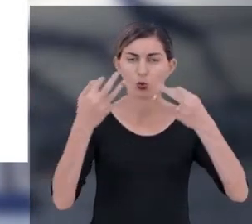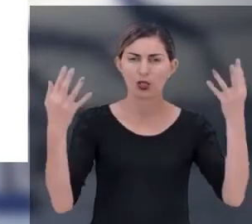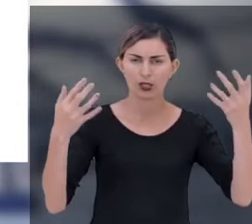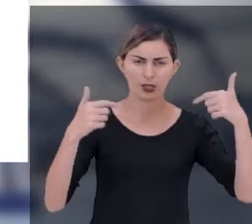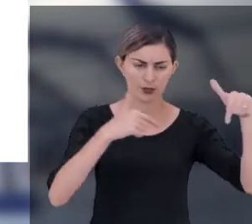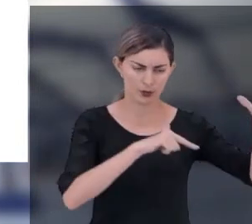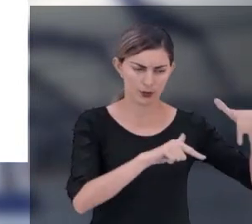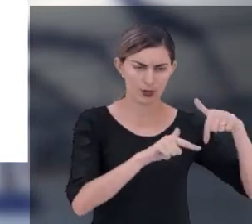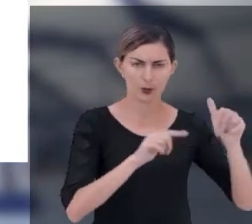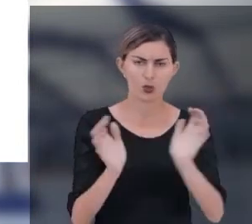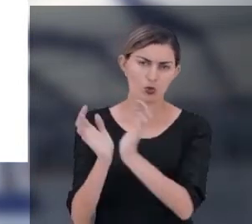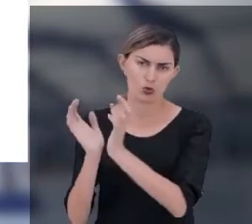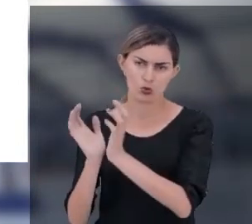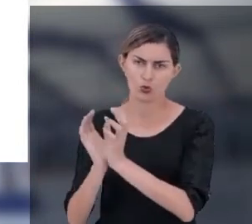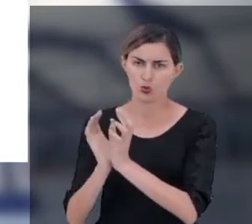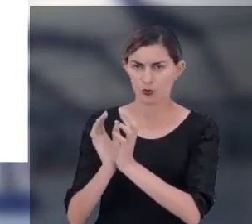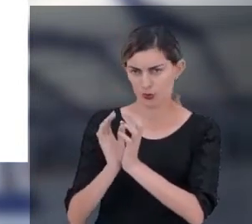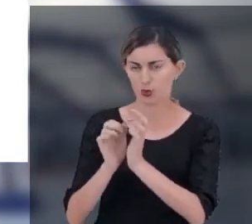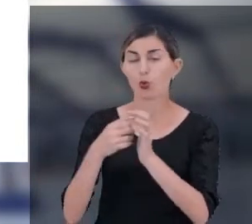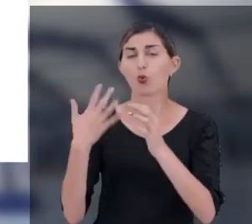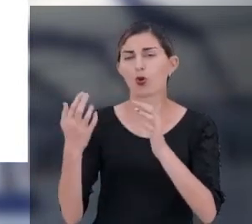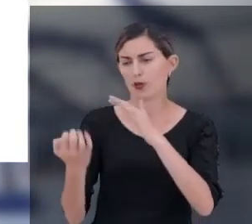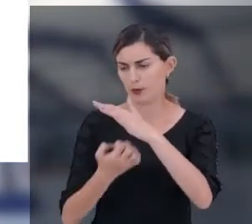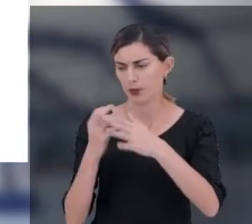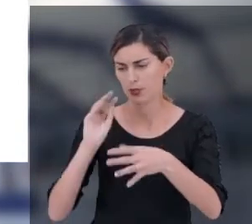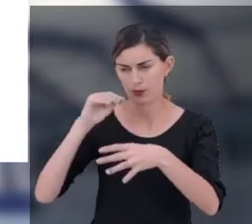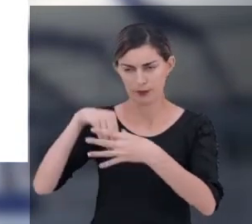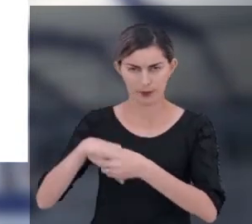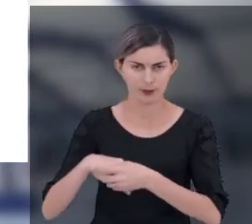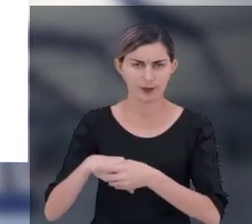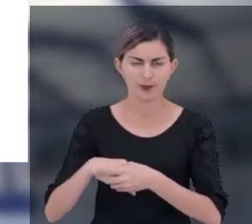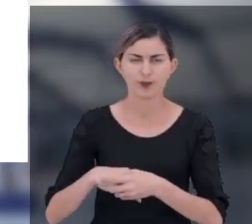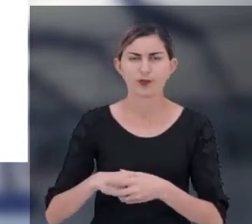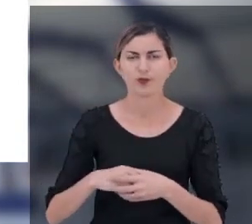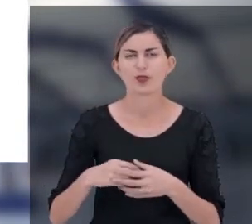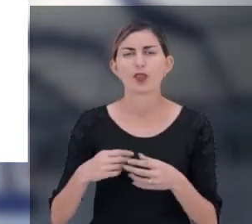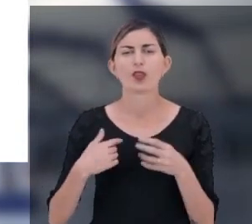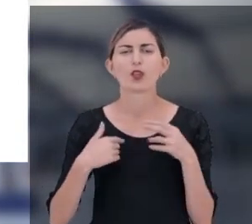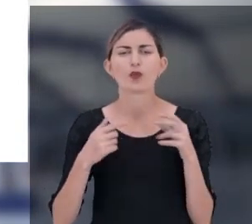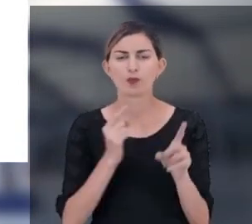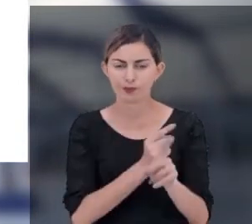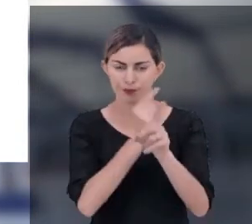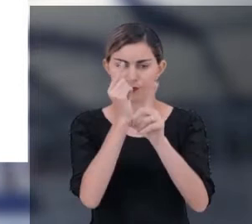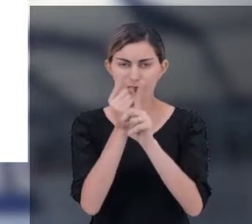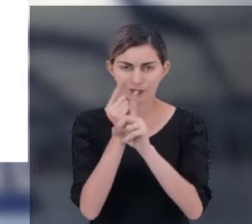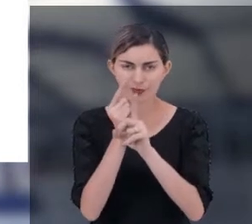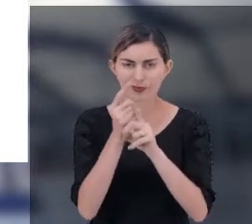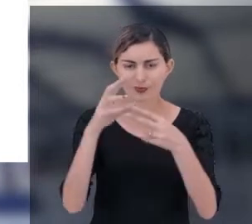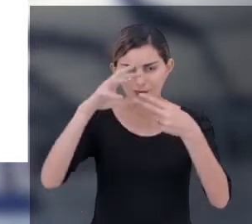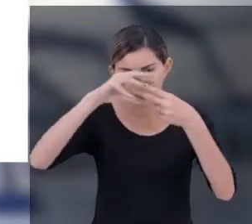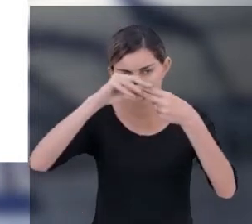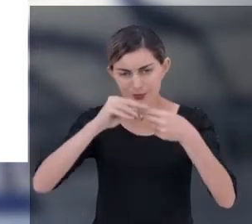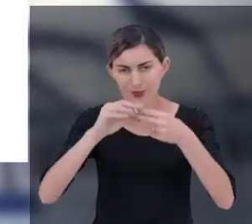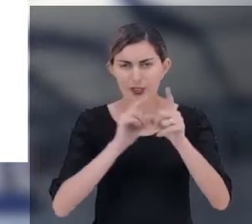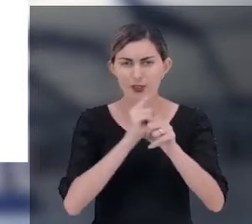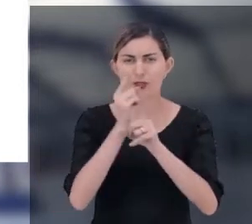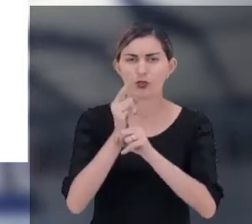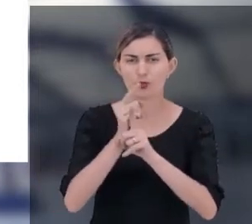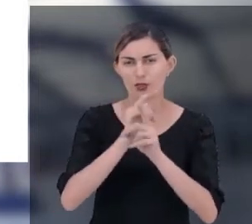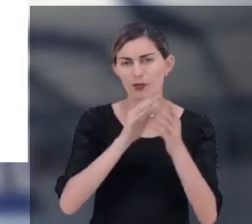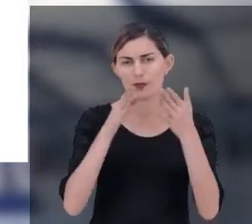trabalhadores e o grupo ao qual a empresa está inserido, e vou encontrar o meu